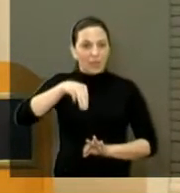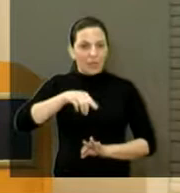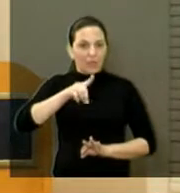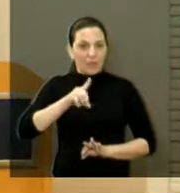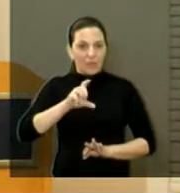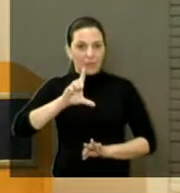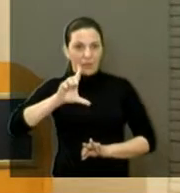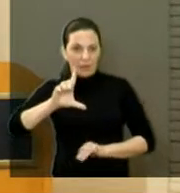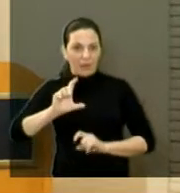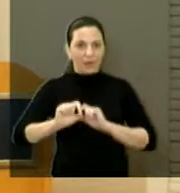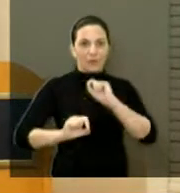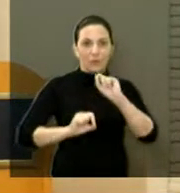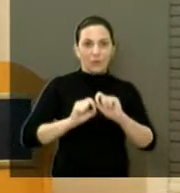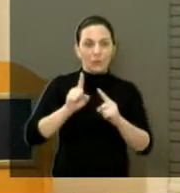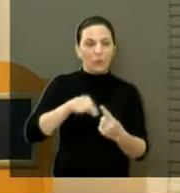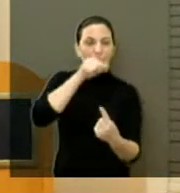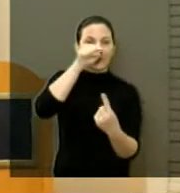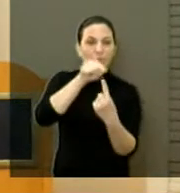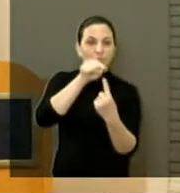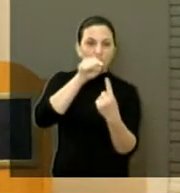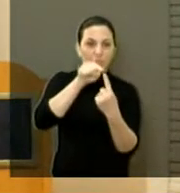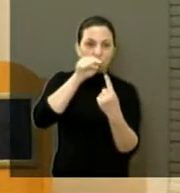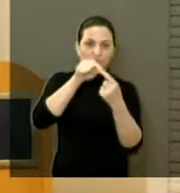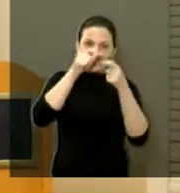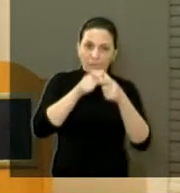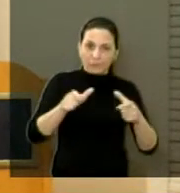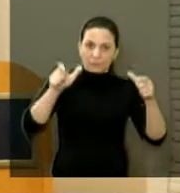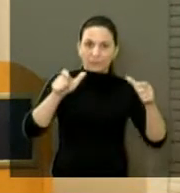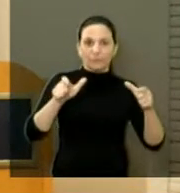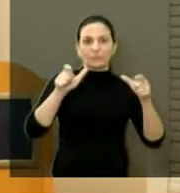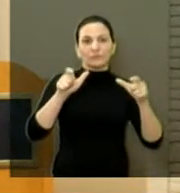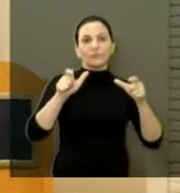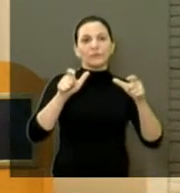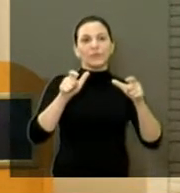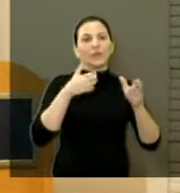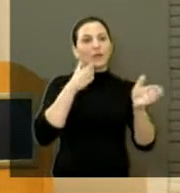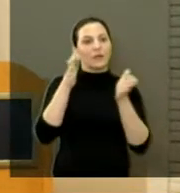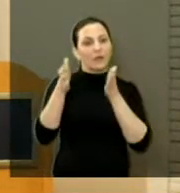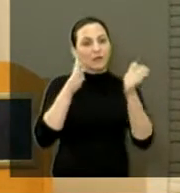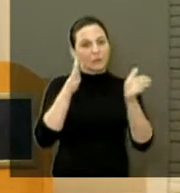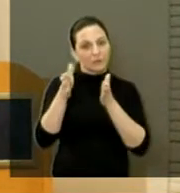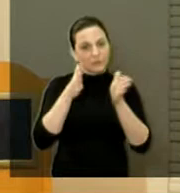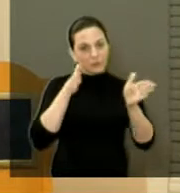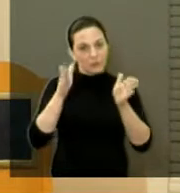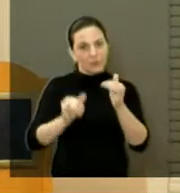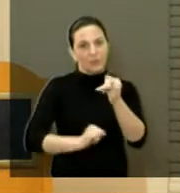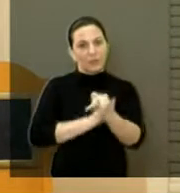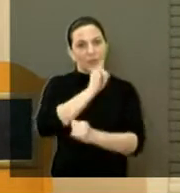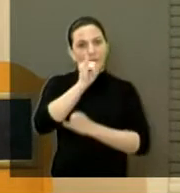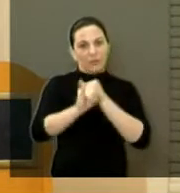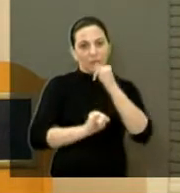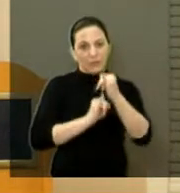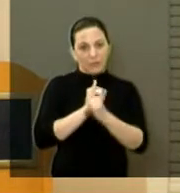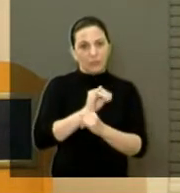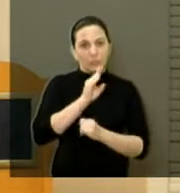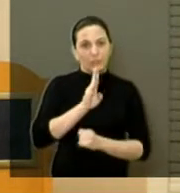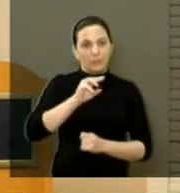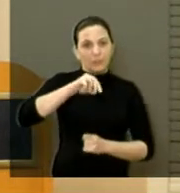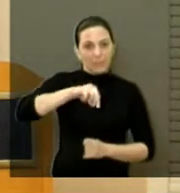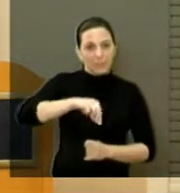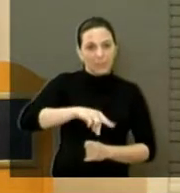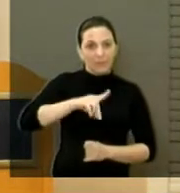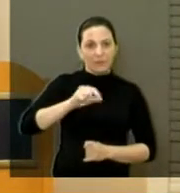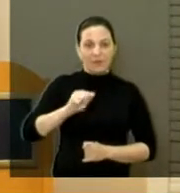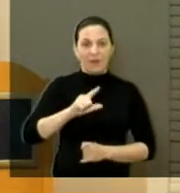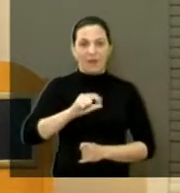que tem como principal objetivo expandir, massificar o acesso à internet banda larga no Brasil. Dessa